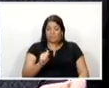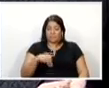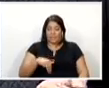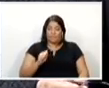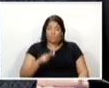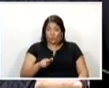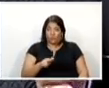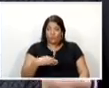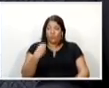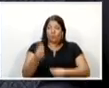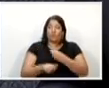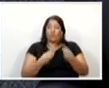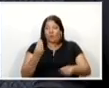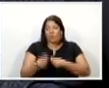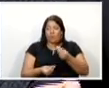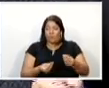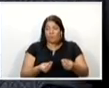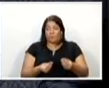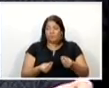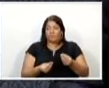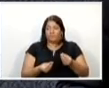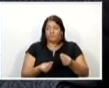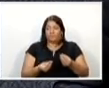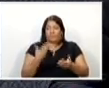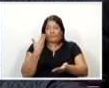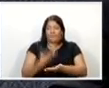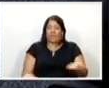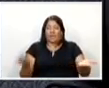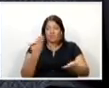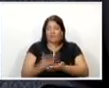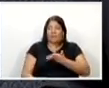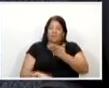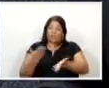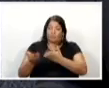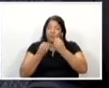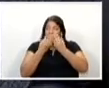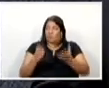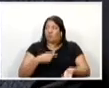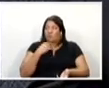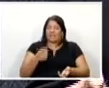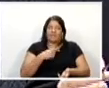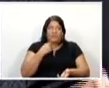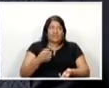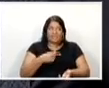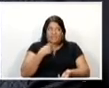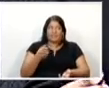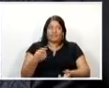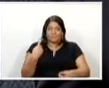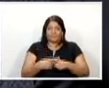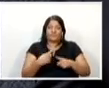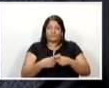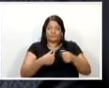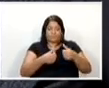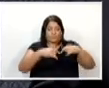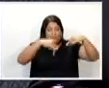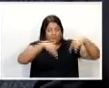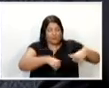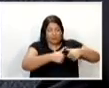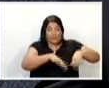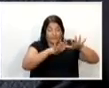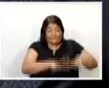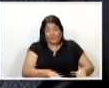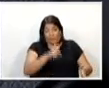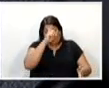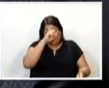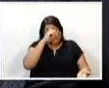recebendo um grande prejuízo no atendimento da população porque as macas ficam retidas nos